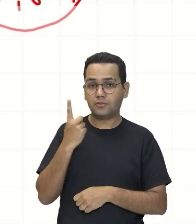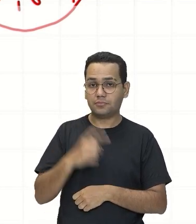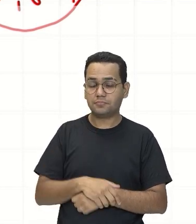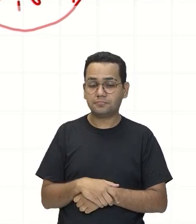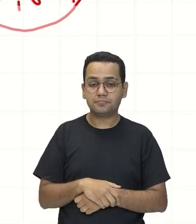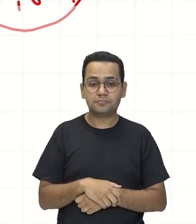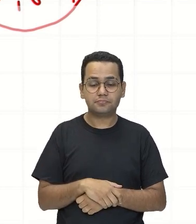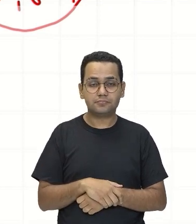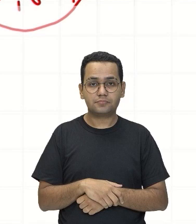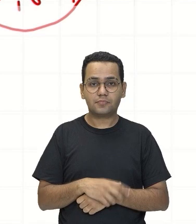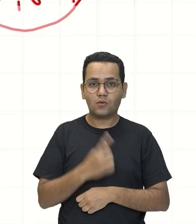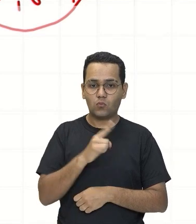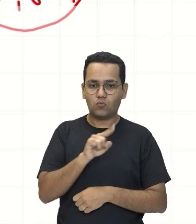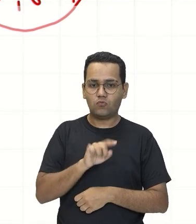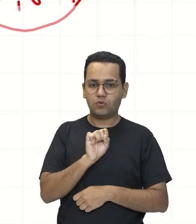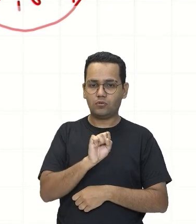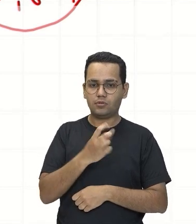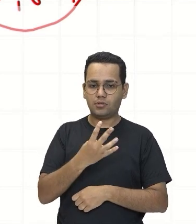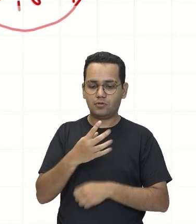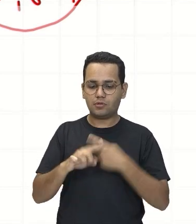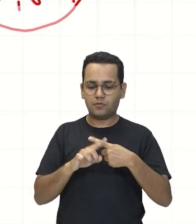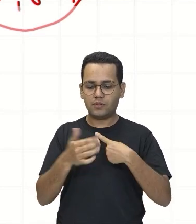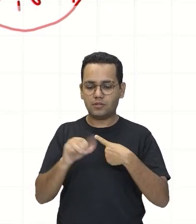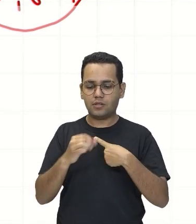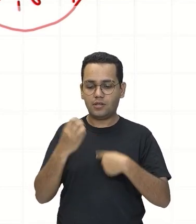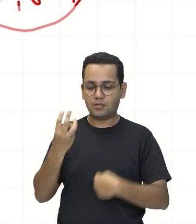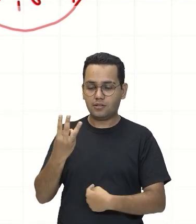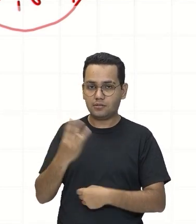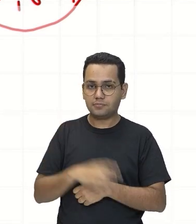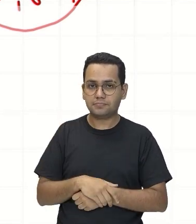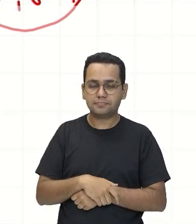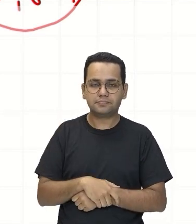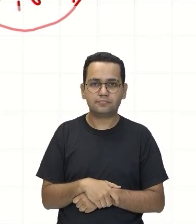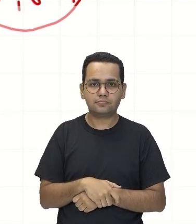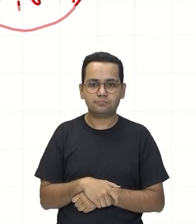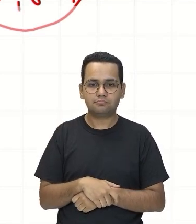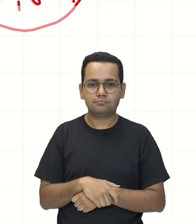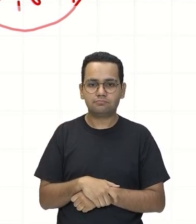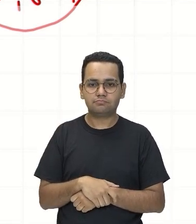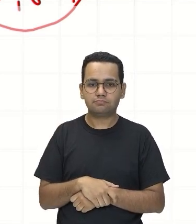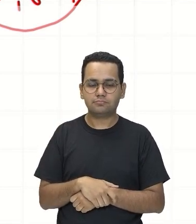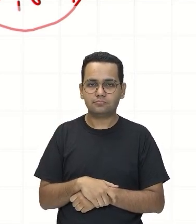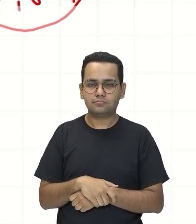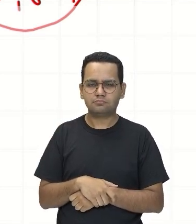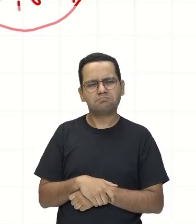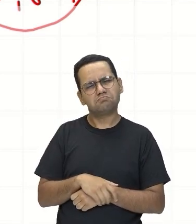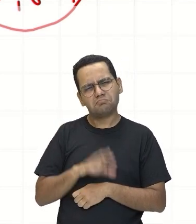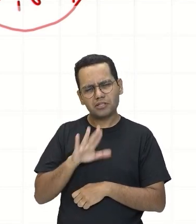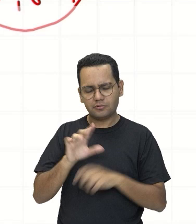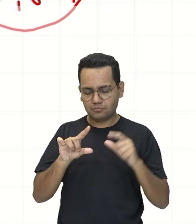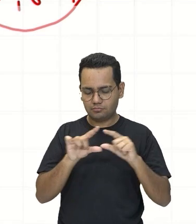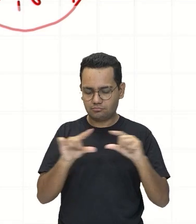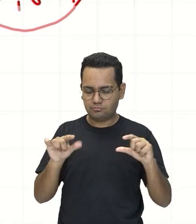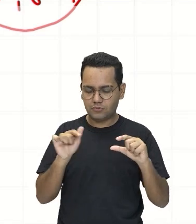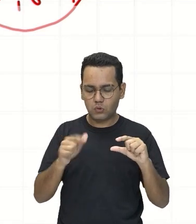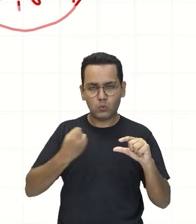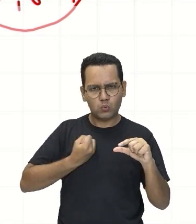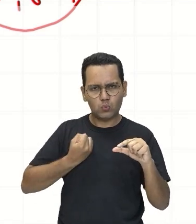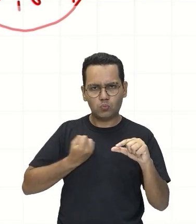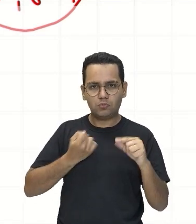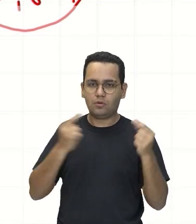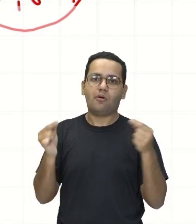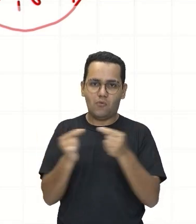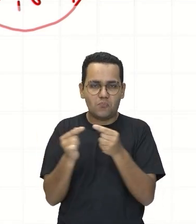Ora Como eu havia dito anteriormente Este número aqui Ele Está